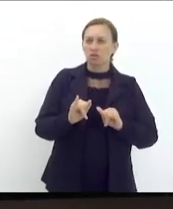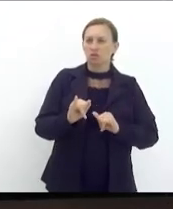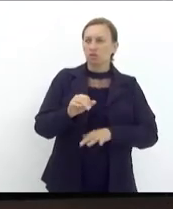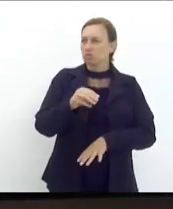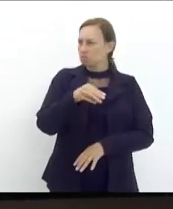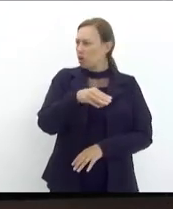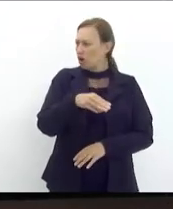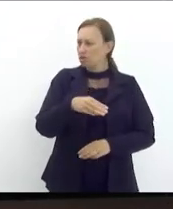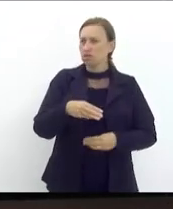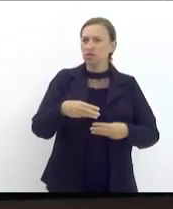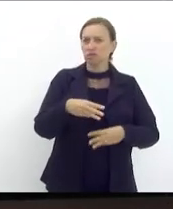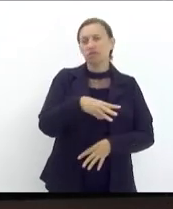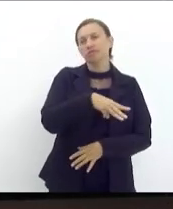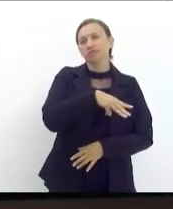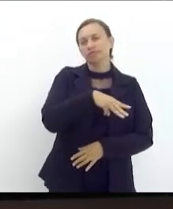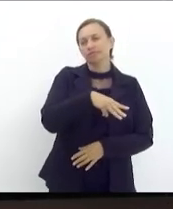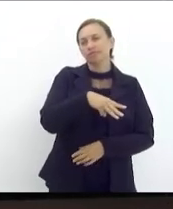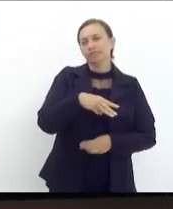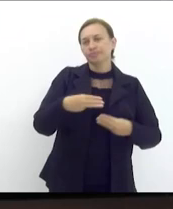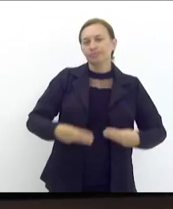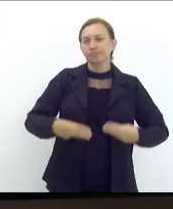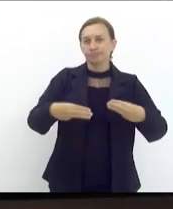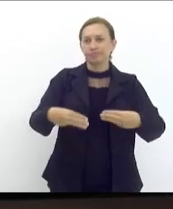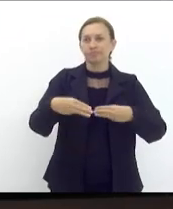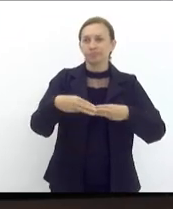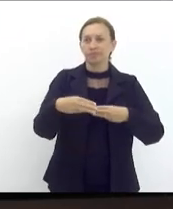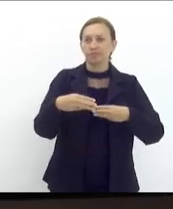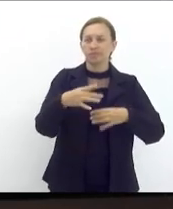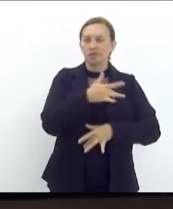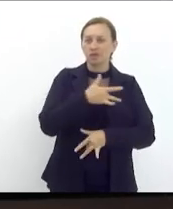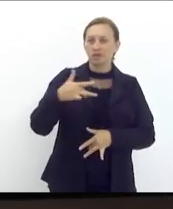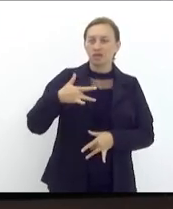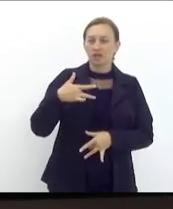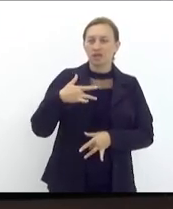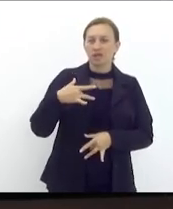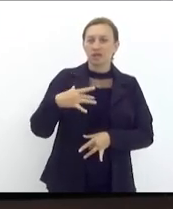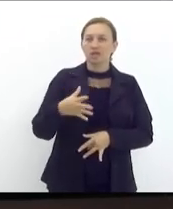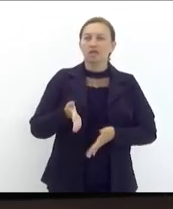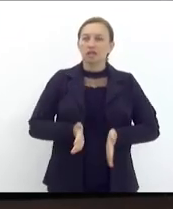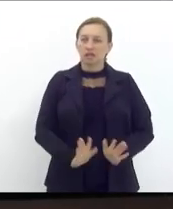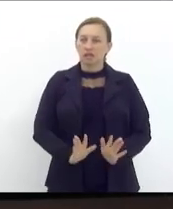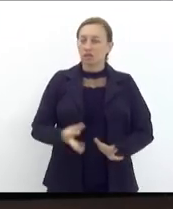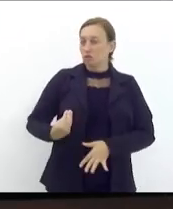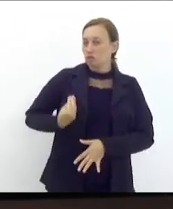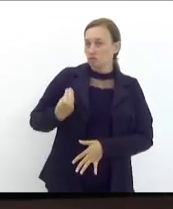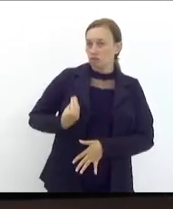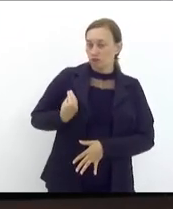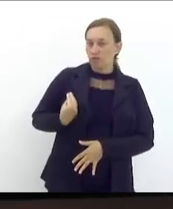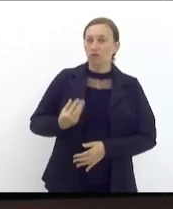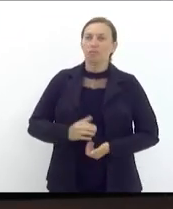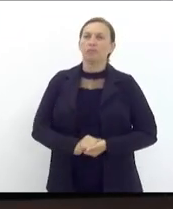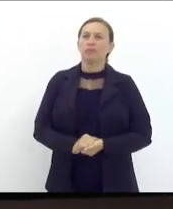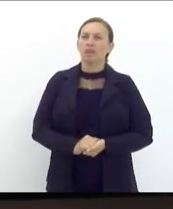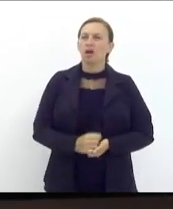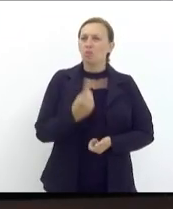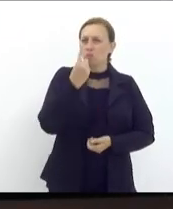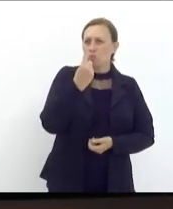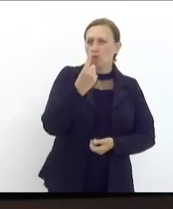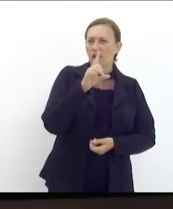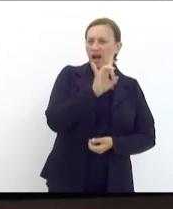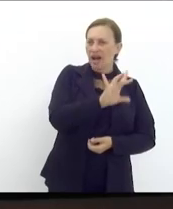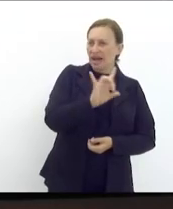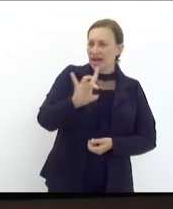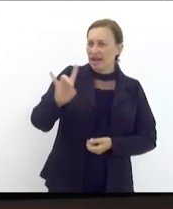nos números dos sistemas de informação sobre nascidos vivos do Ministério da Saúde, um a cada